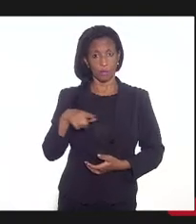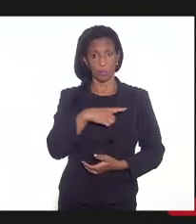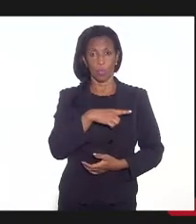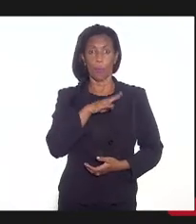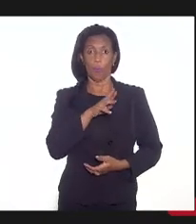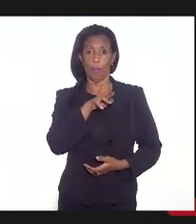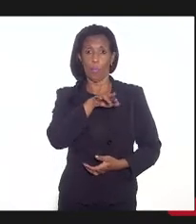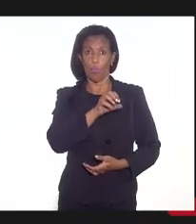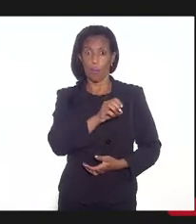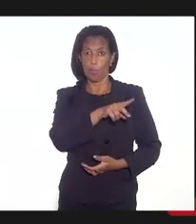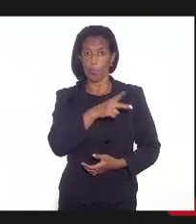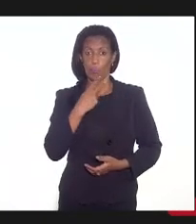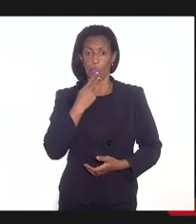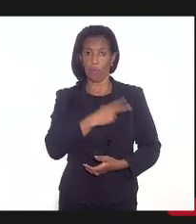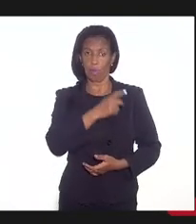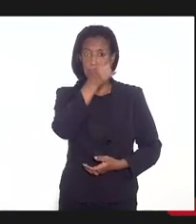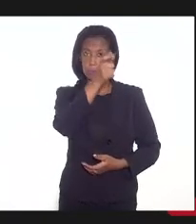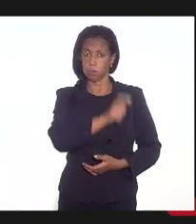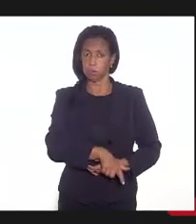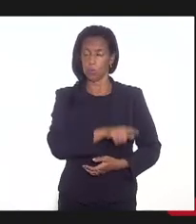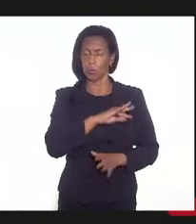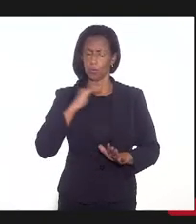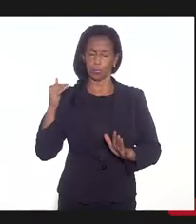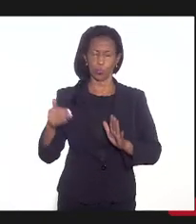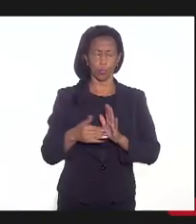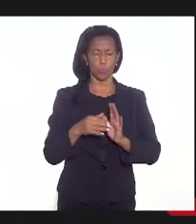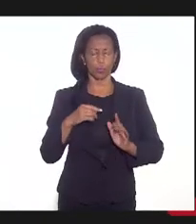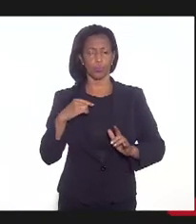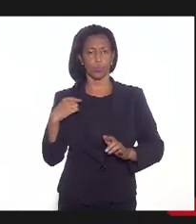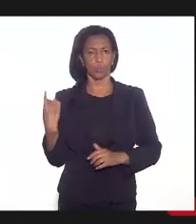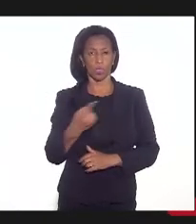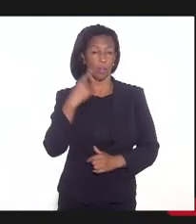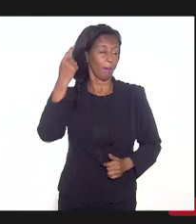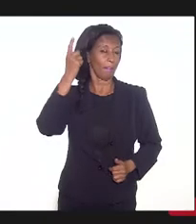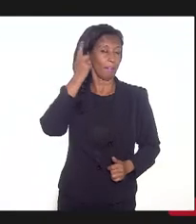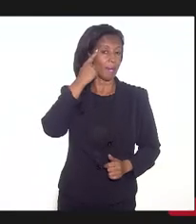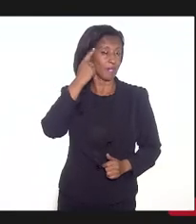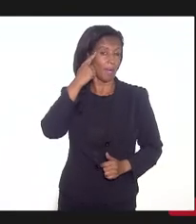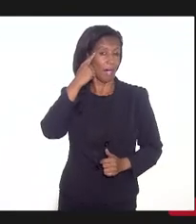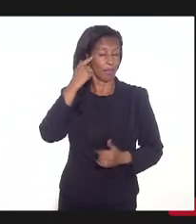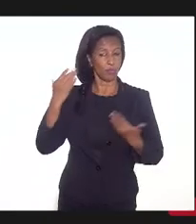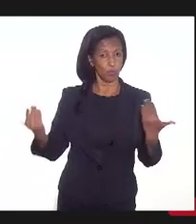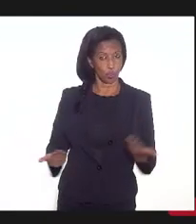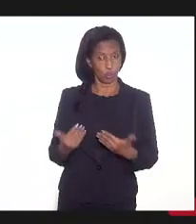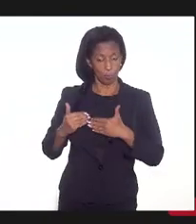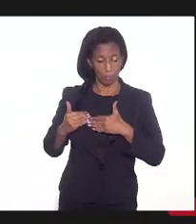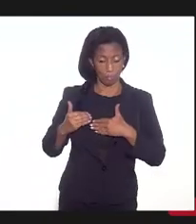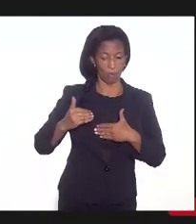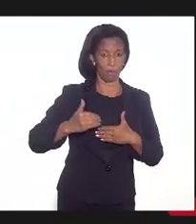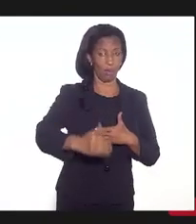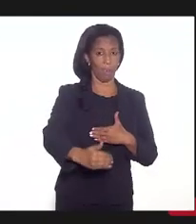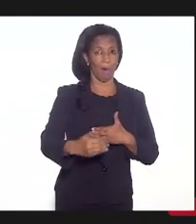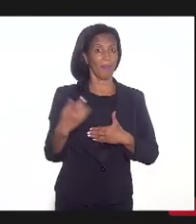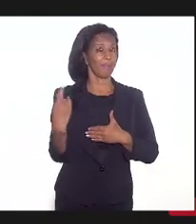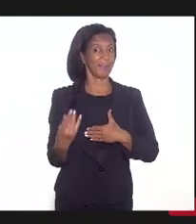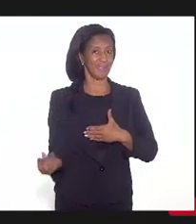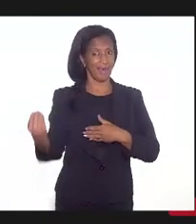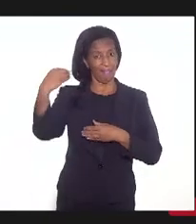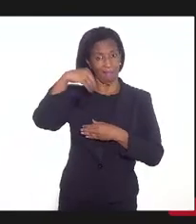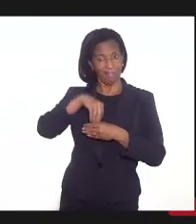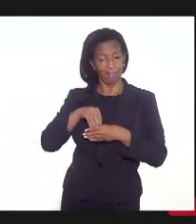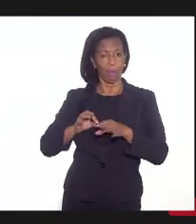ênfase no planejamento. Tudo que nós pensarmos para frente, nós temos que colocar no